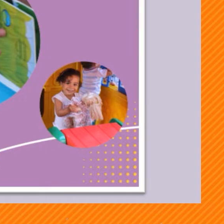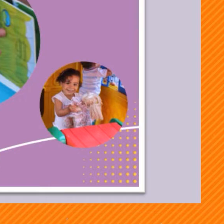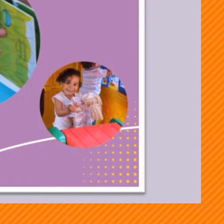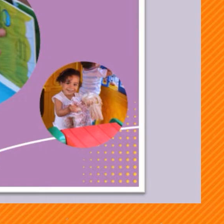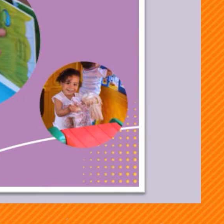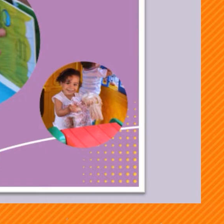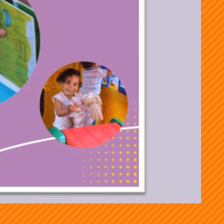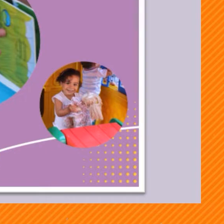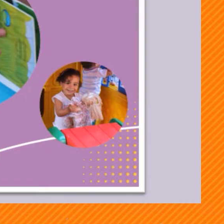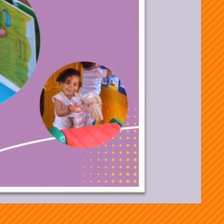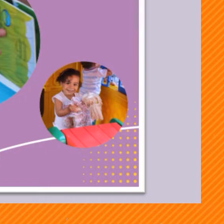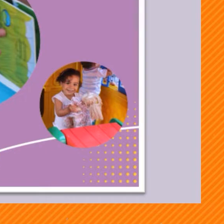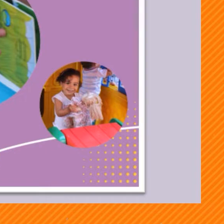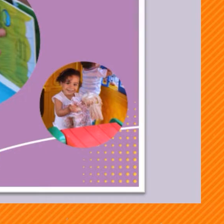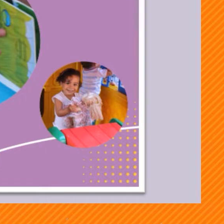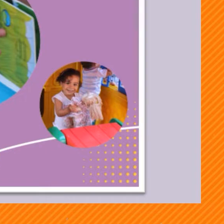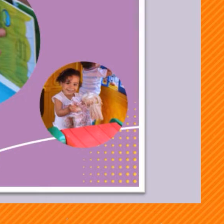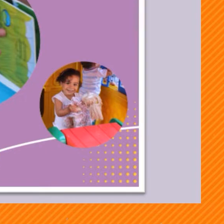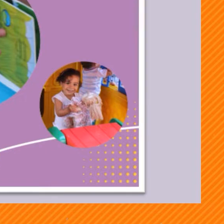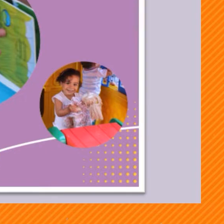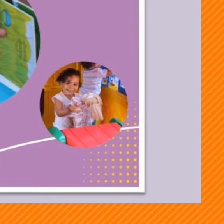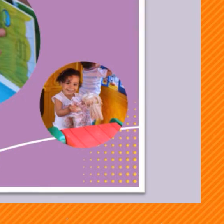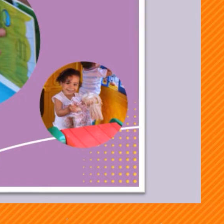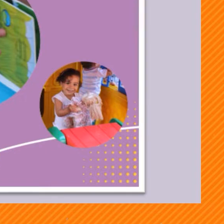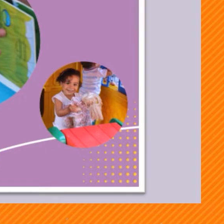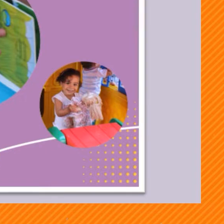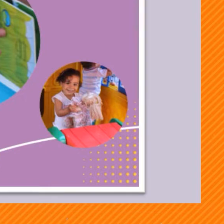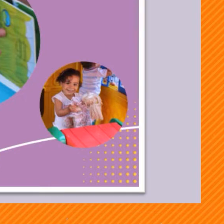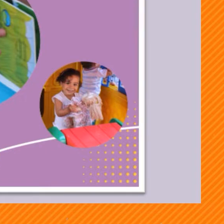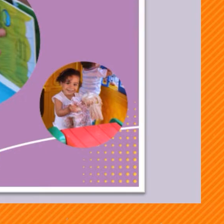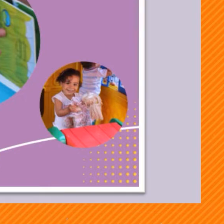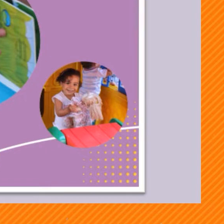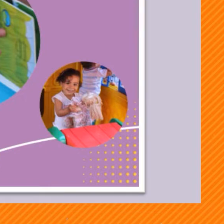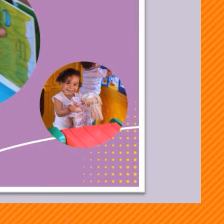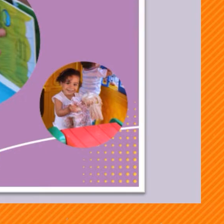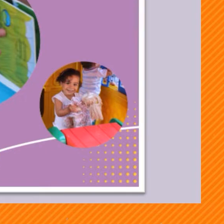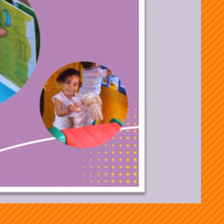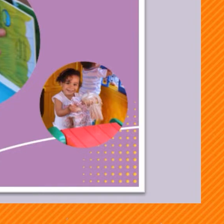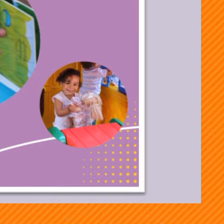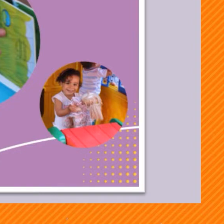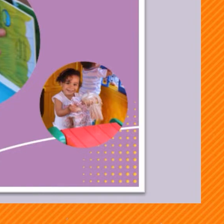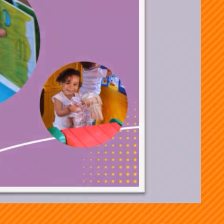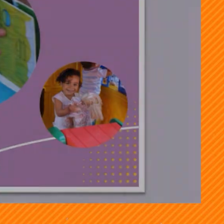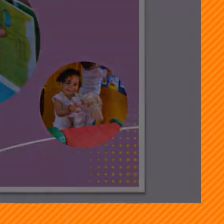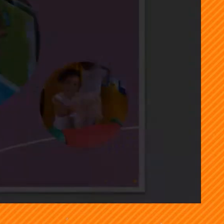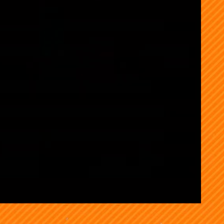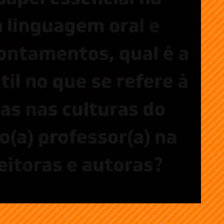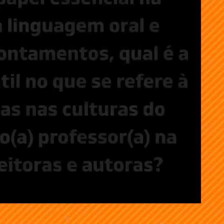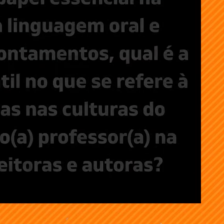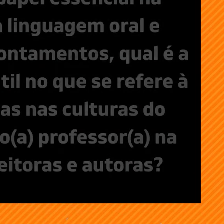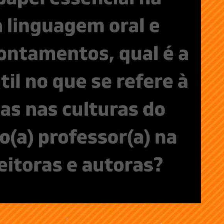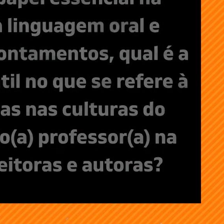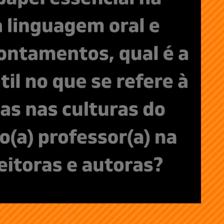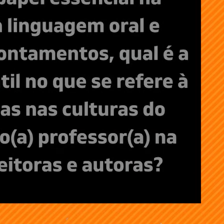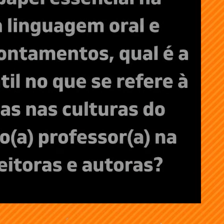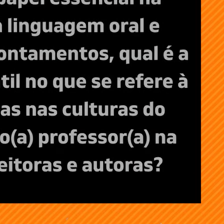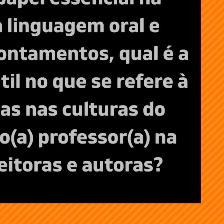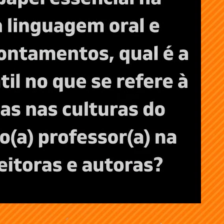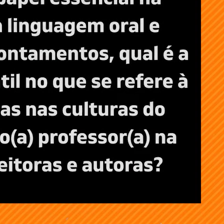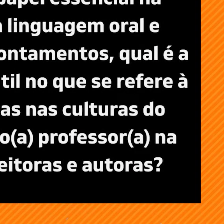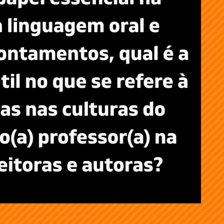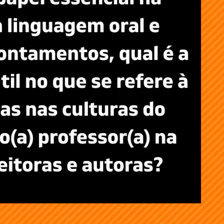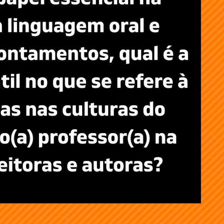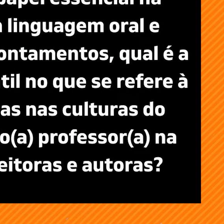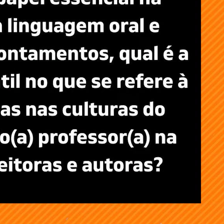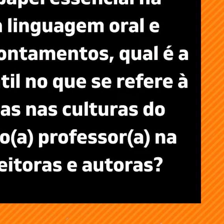Vamos ler um trecho do campo de experiência, escuta, fala, pensamento e imaginação. A circulação do